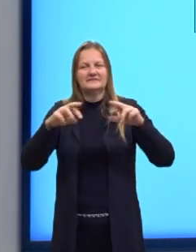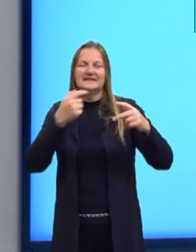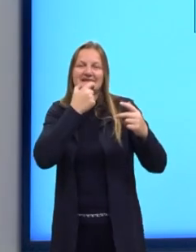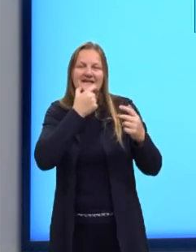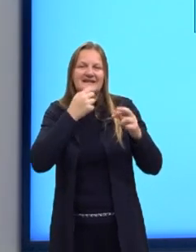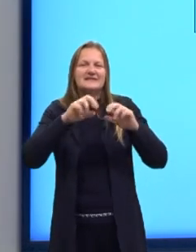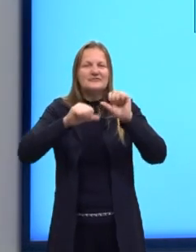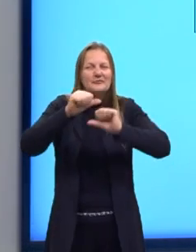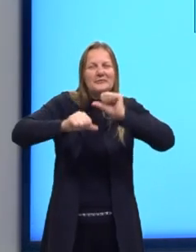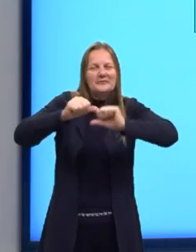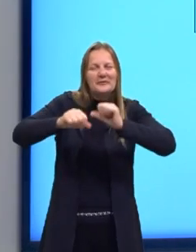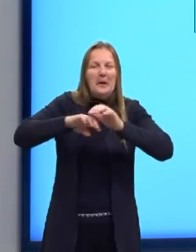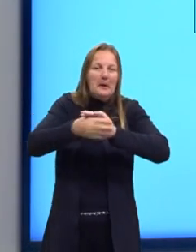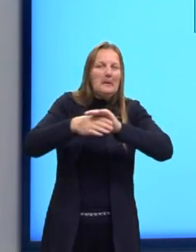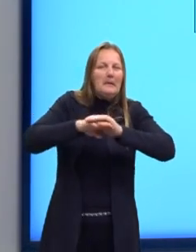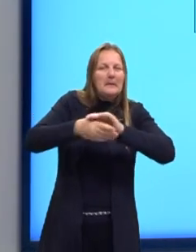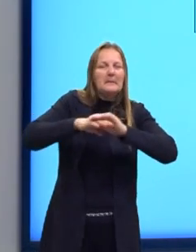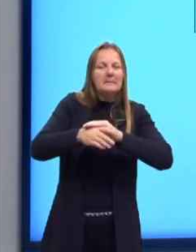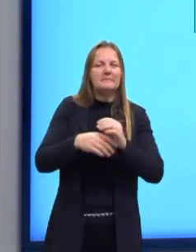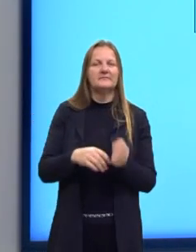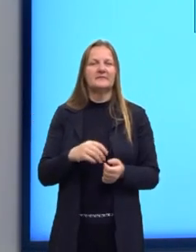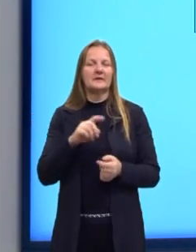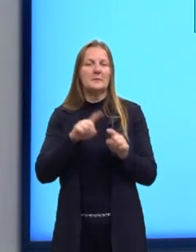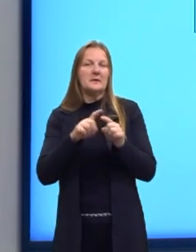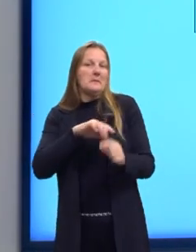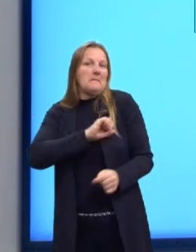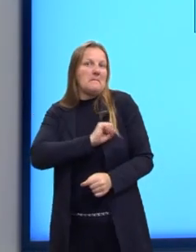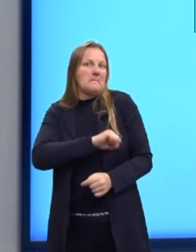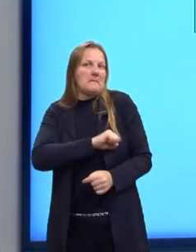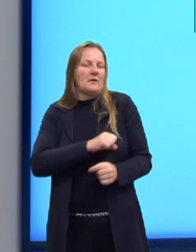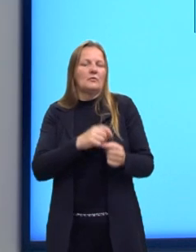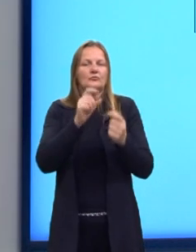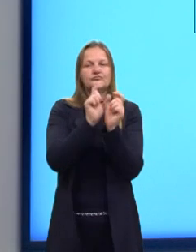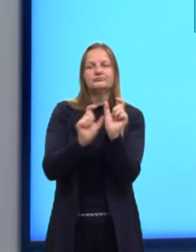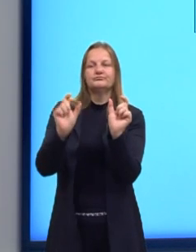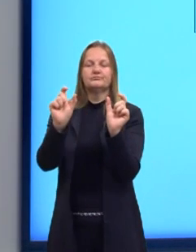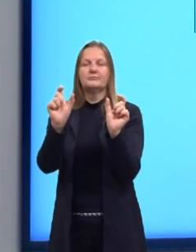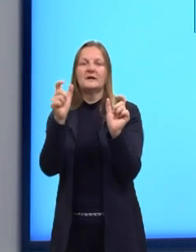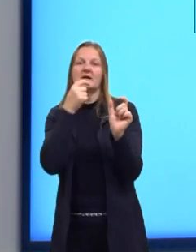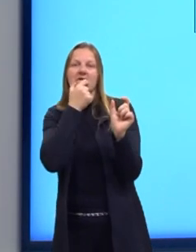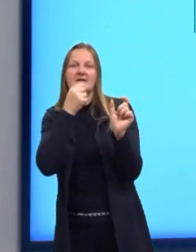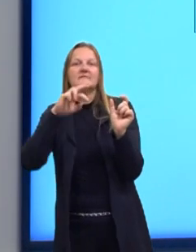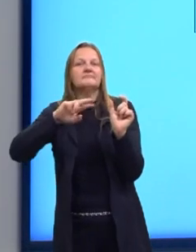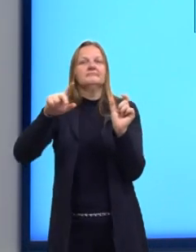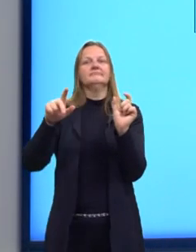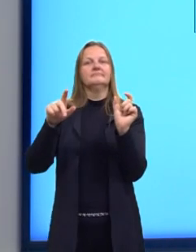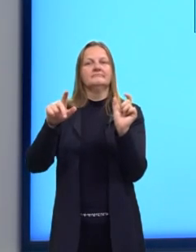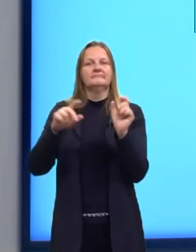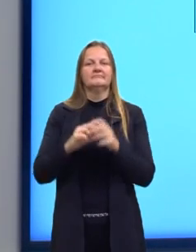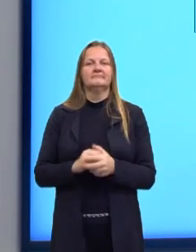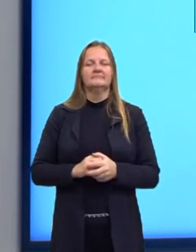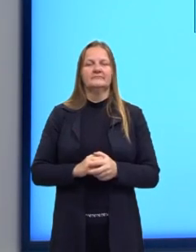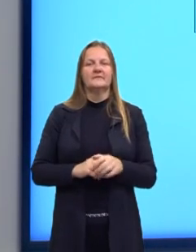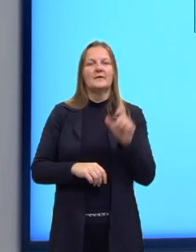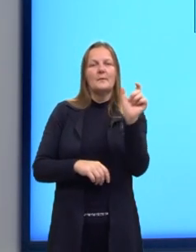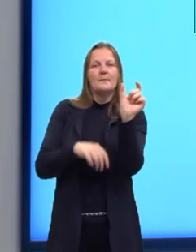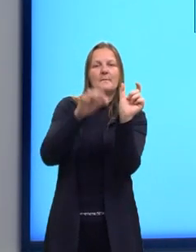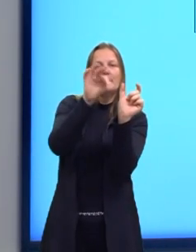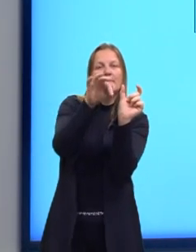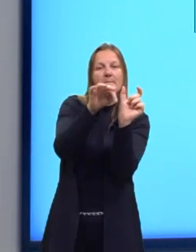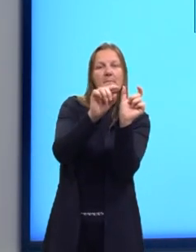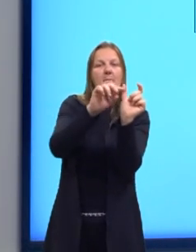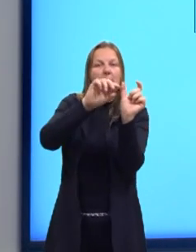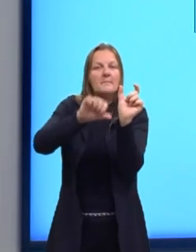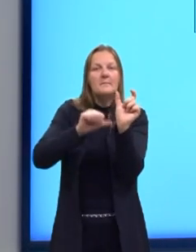O bad também, que é o mal, né? Eu vou usar worse than ou the worst. Então, essas terminações,